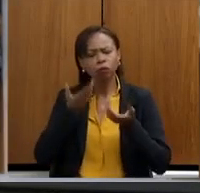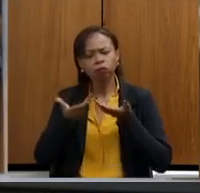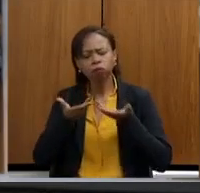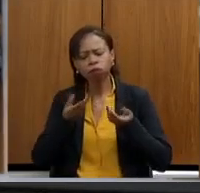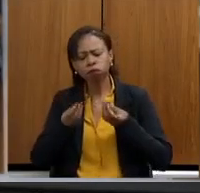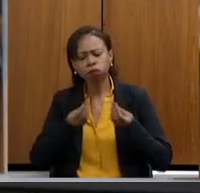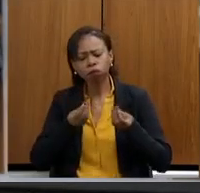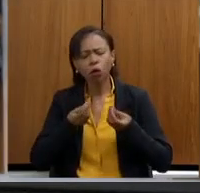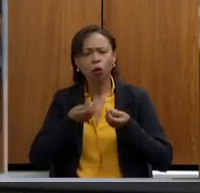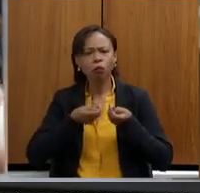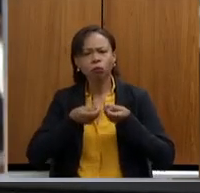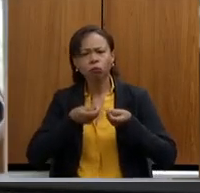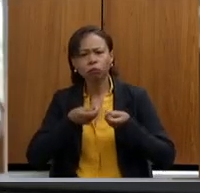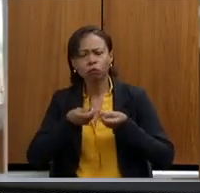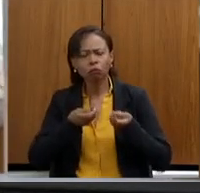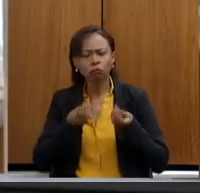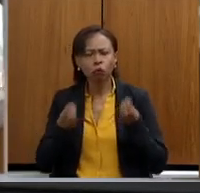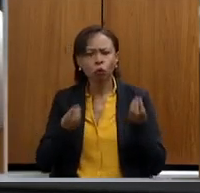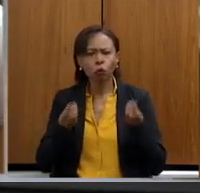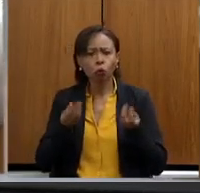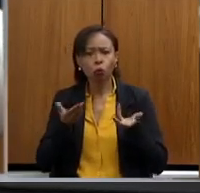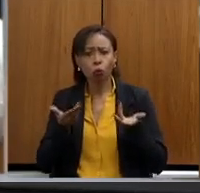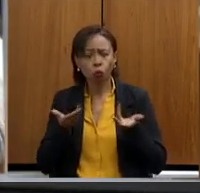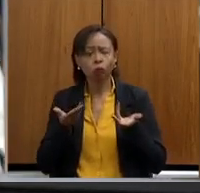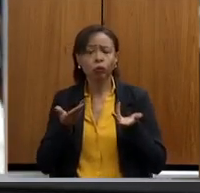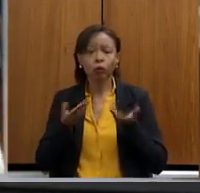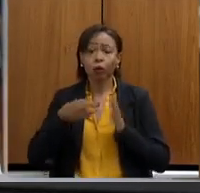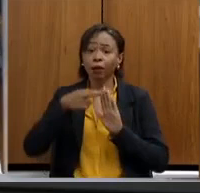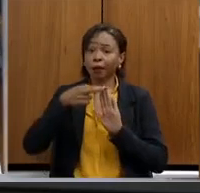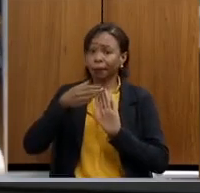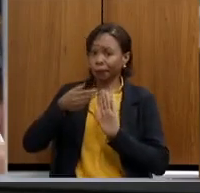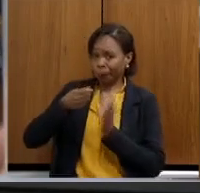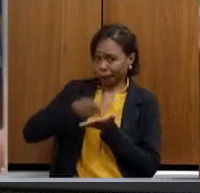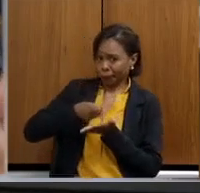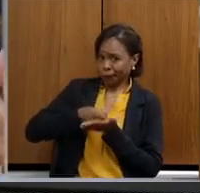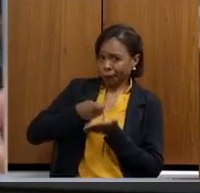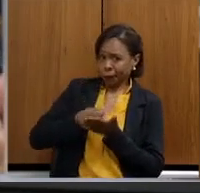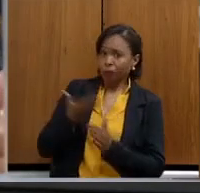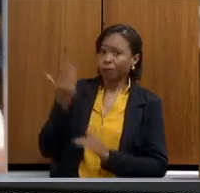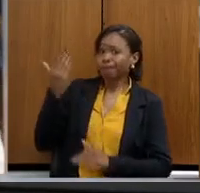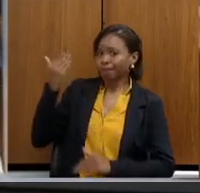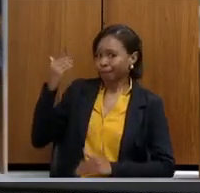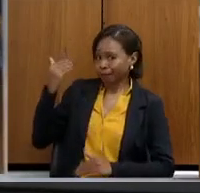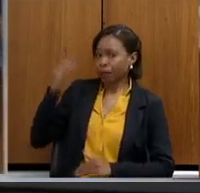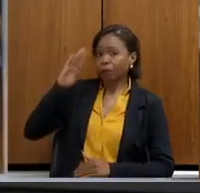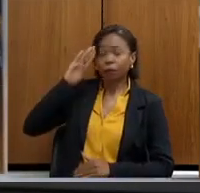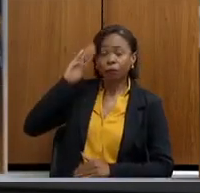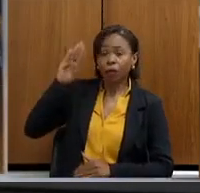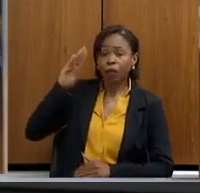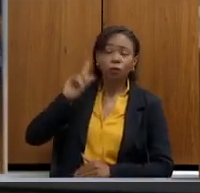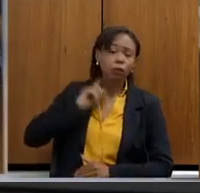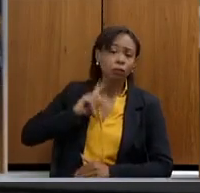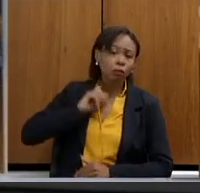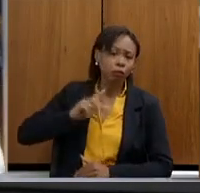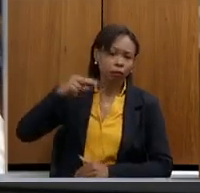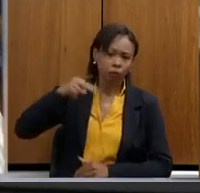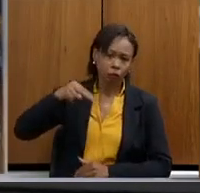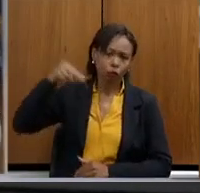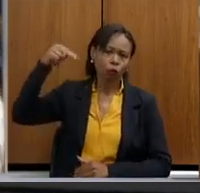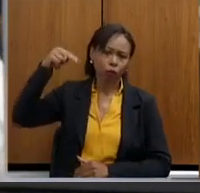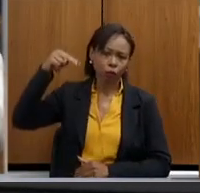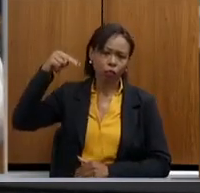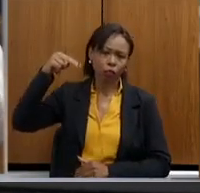o rigor que nós assistimos no passado, principalmente o norte de Minas, onde